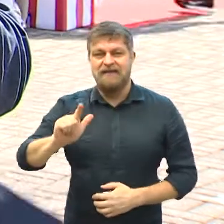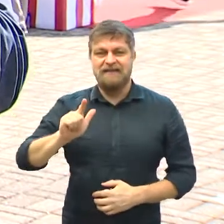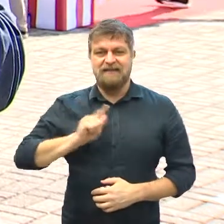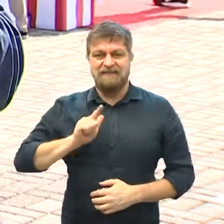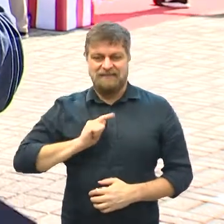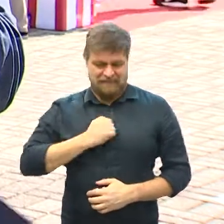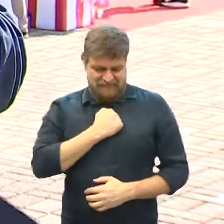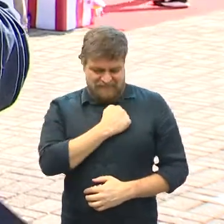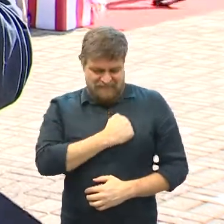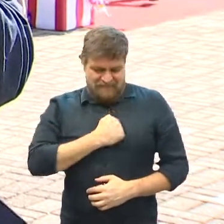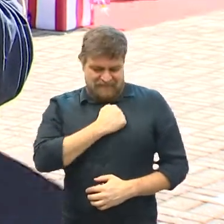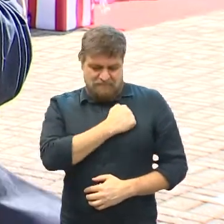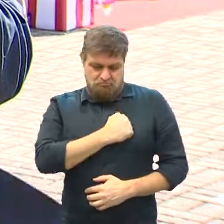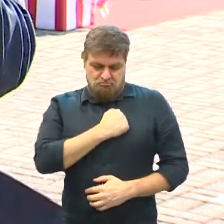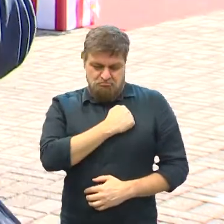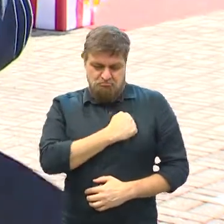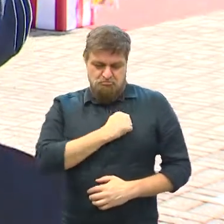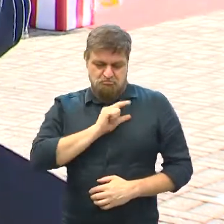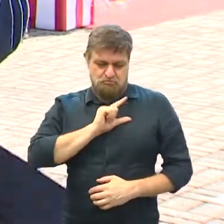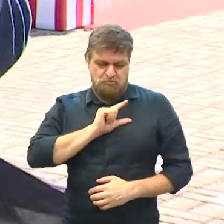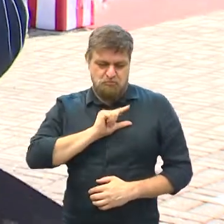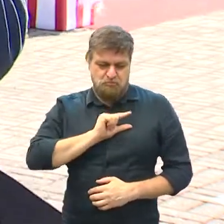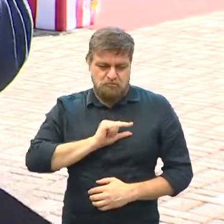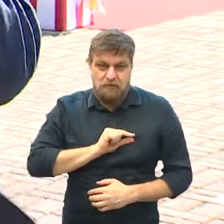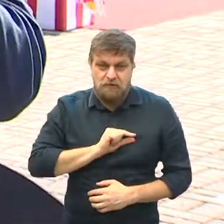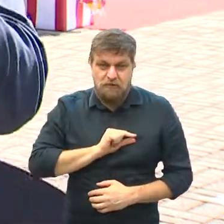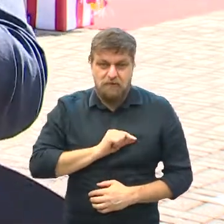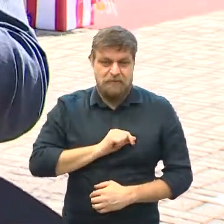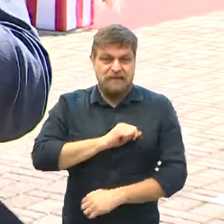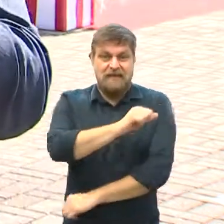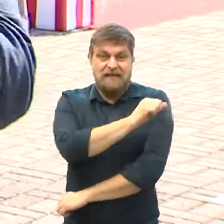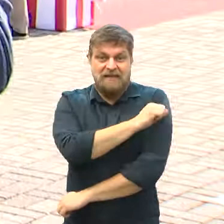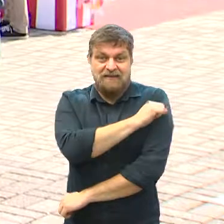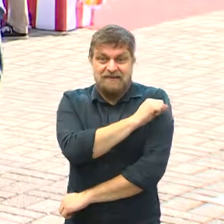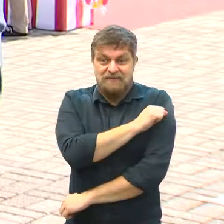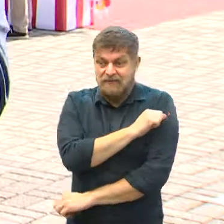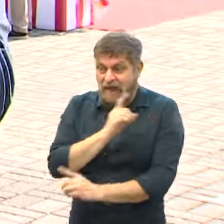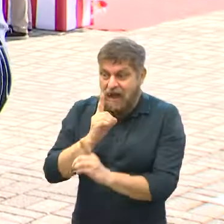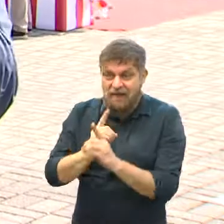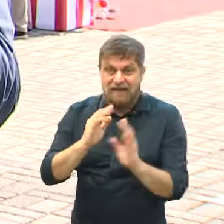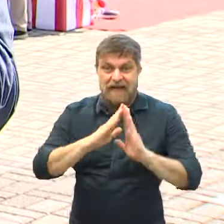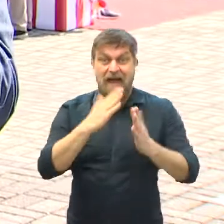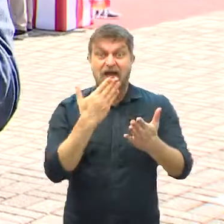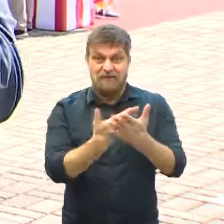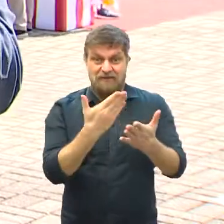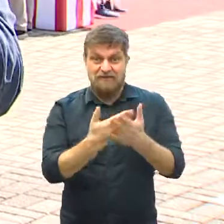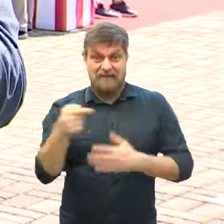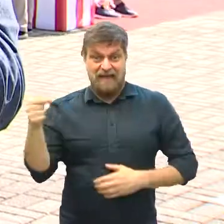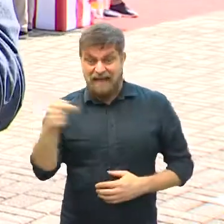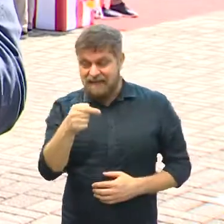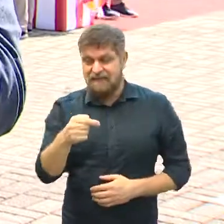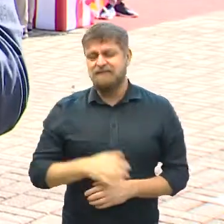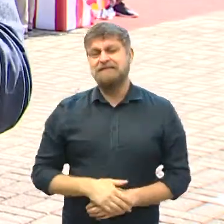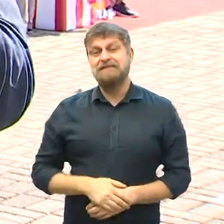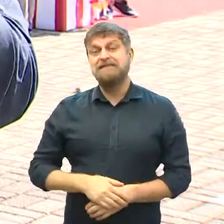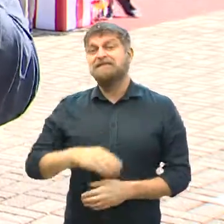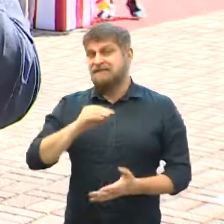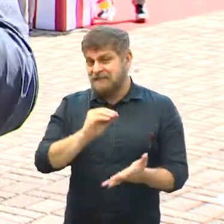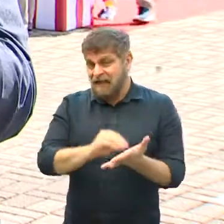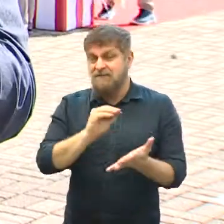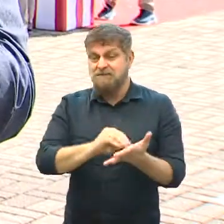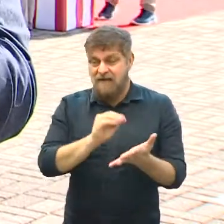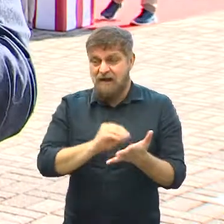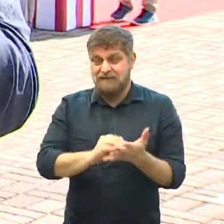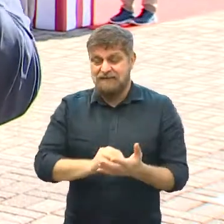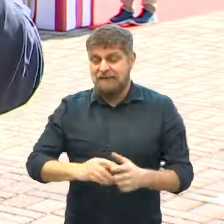alimentada na saudade. E eles mataram um pouquinho a saudade do colégio também, do espaço físico, que faz muita